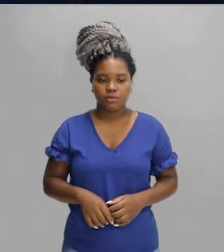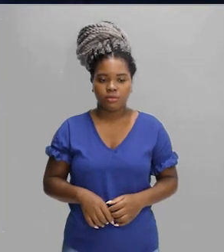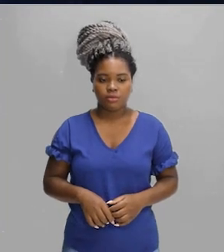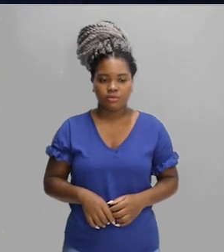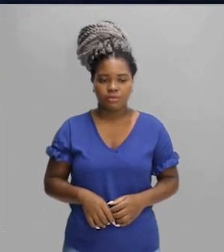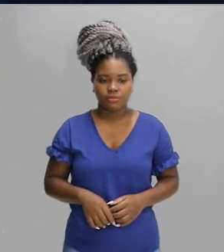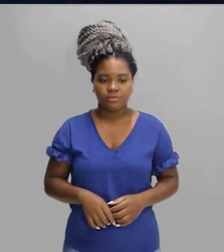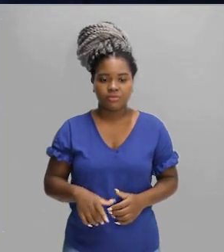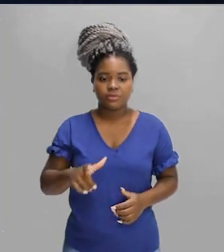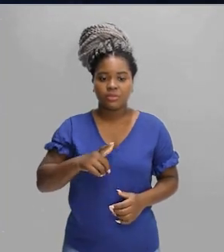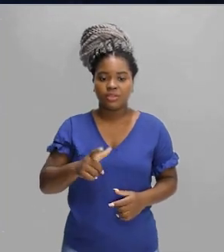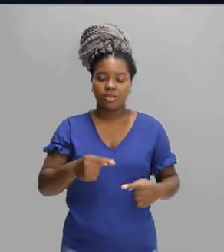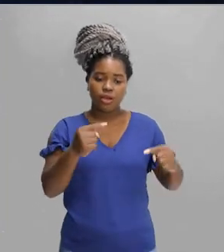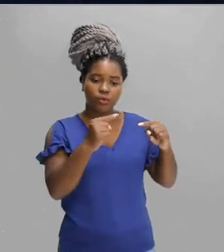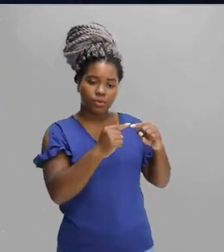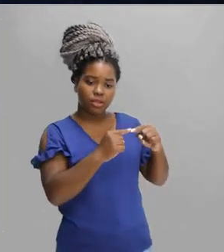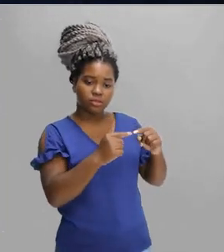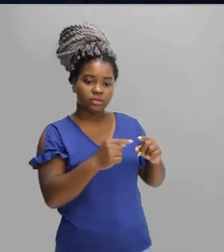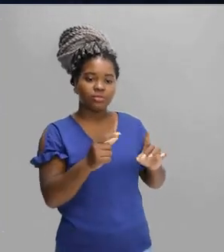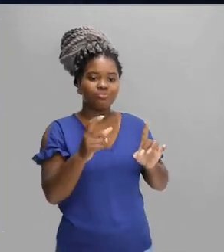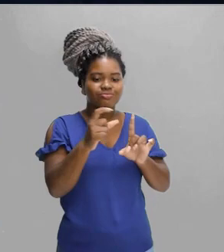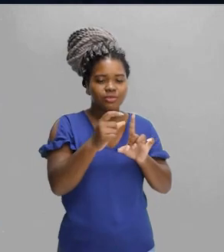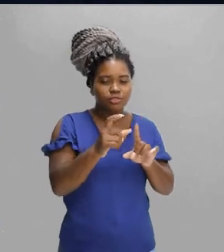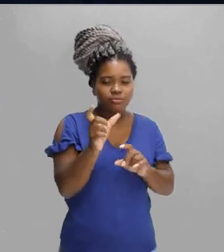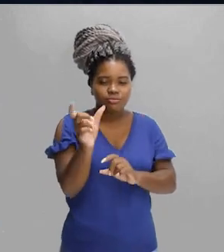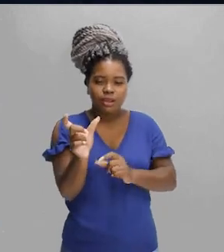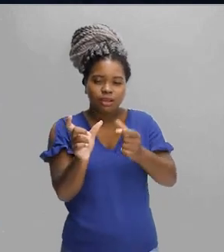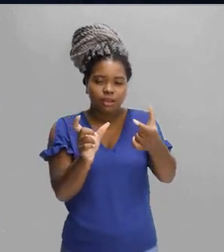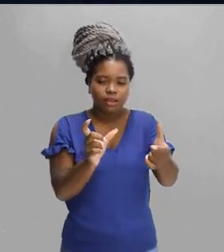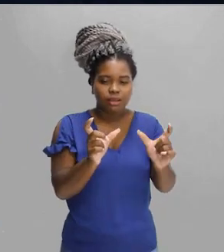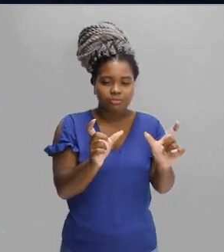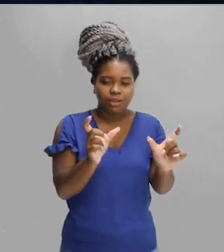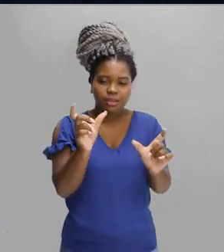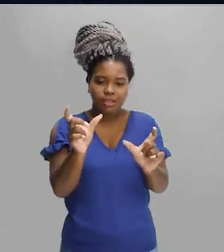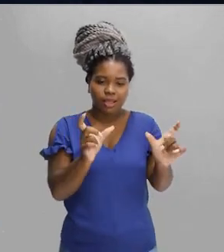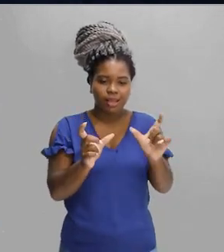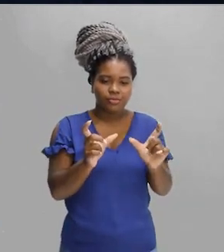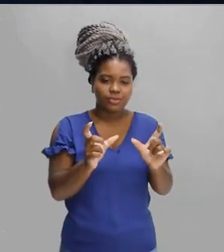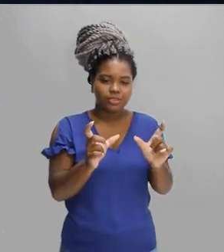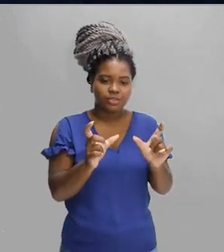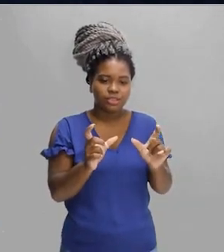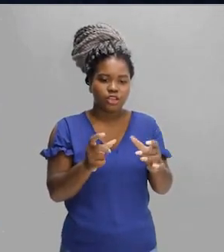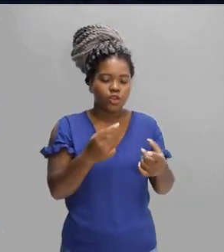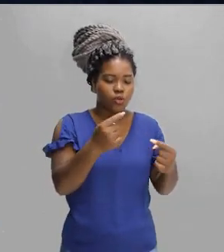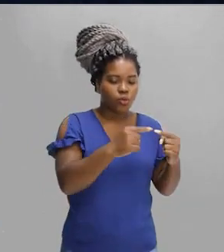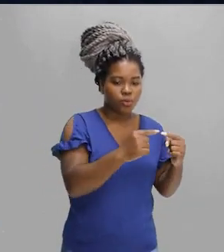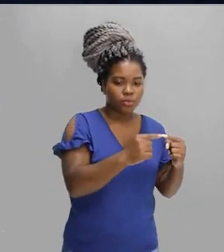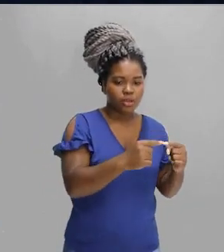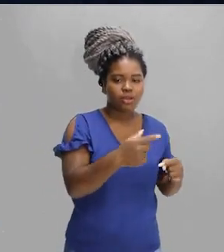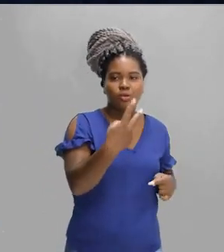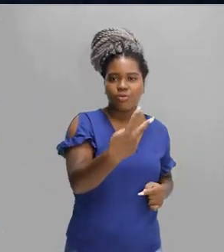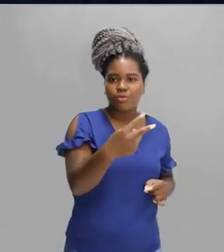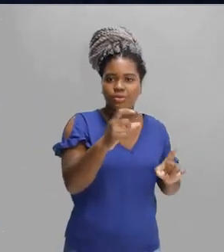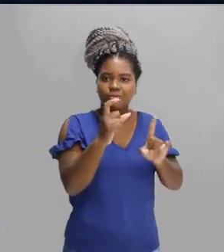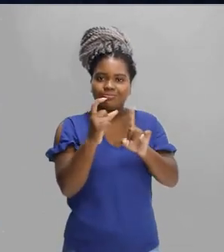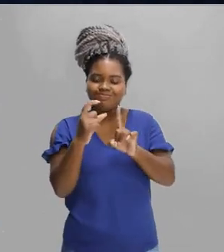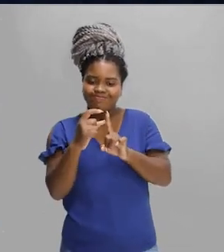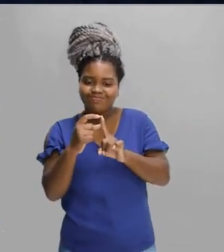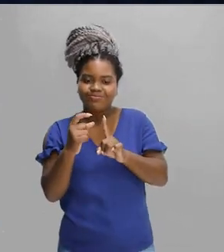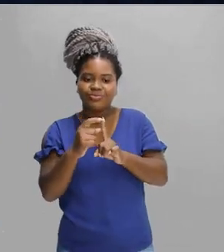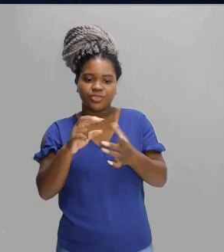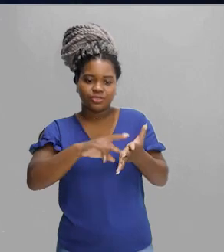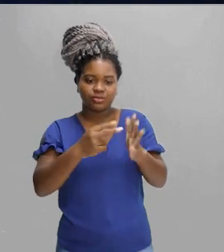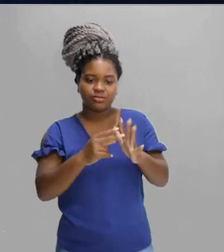aqui uma combinação de palavras é formada combinando duas palavras separadas com significados diferentes para